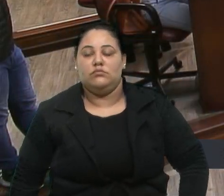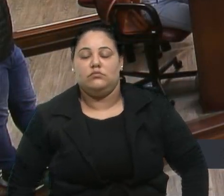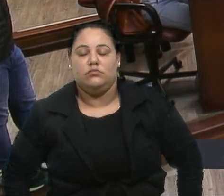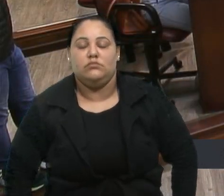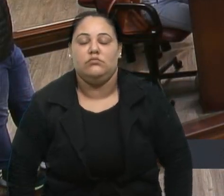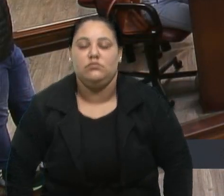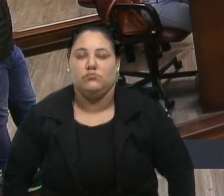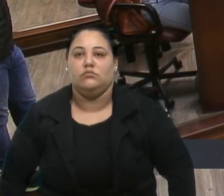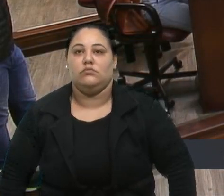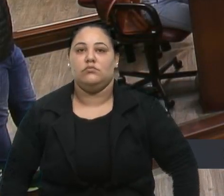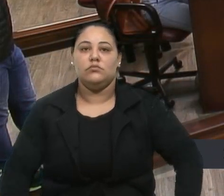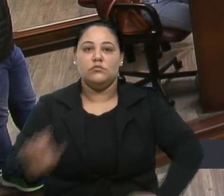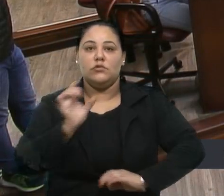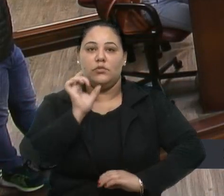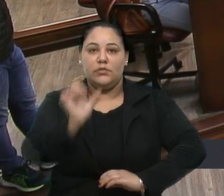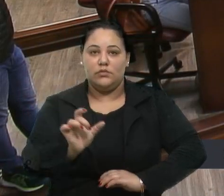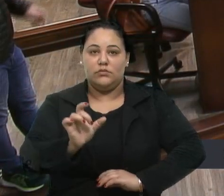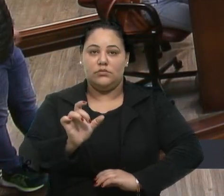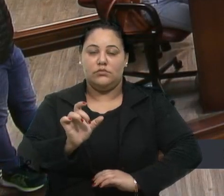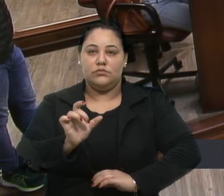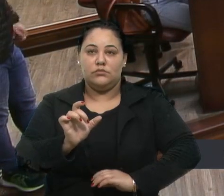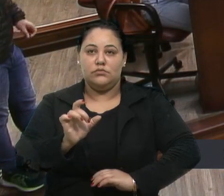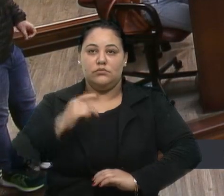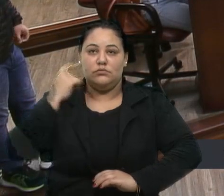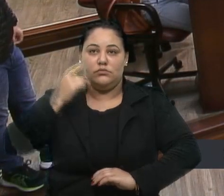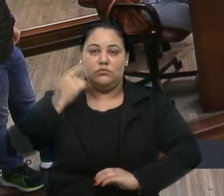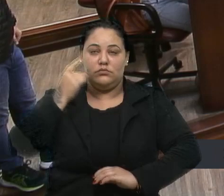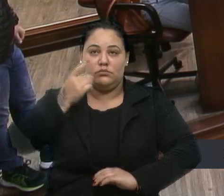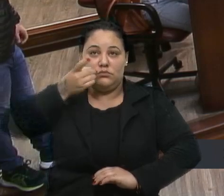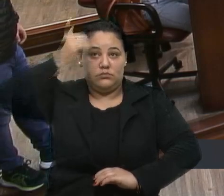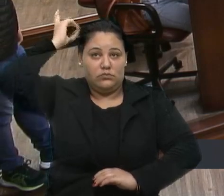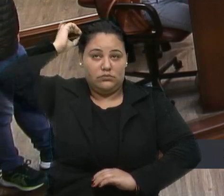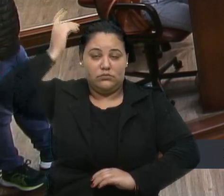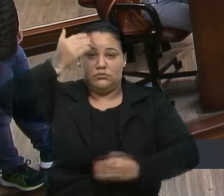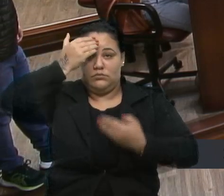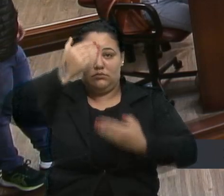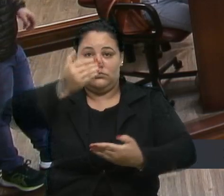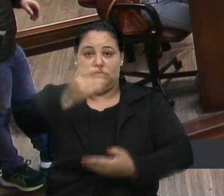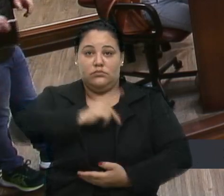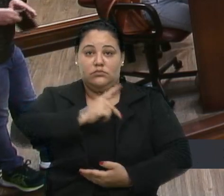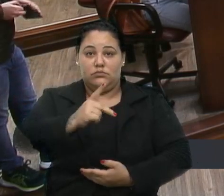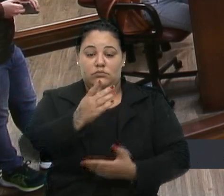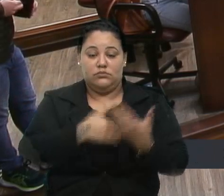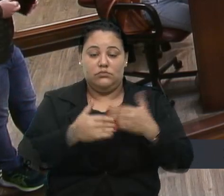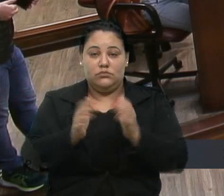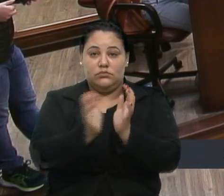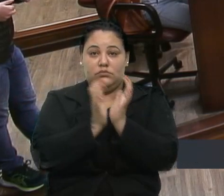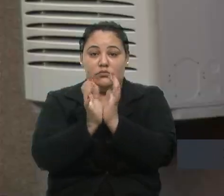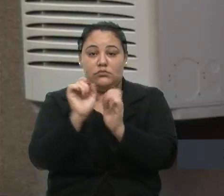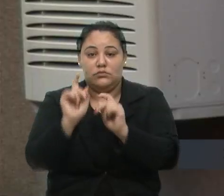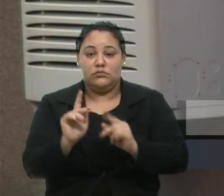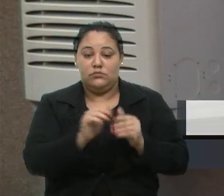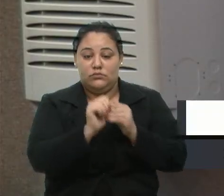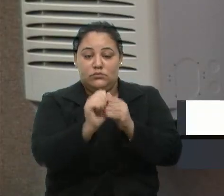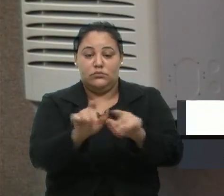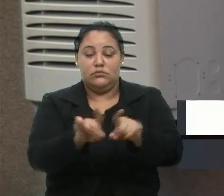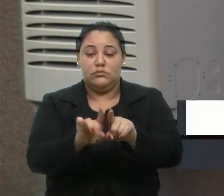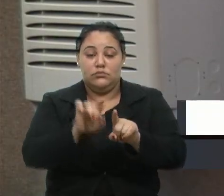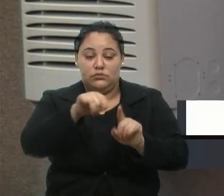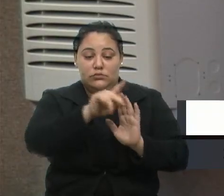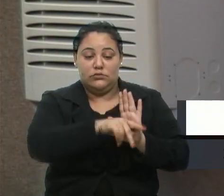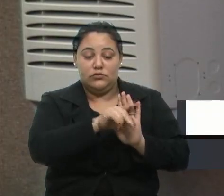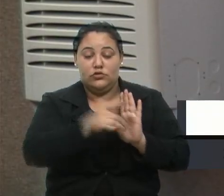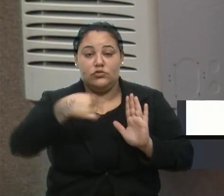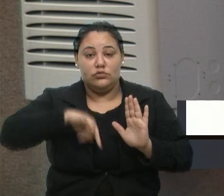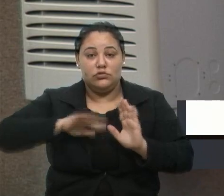Com a palavra do vereador Lucas Gil. Obrigado, presidente, nobres colegas, todos que nos assistem. Este projeto nós